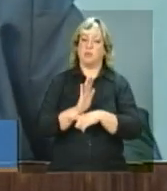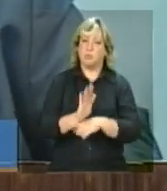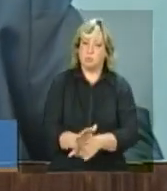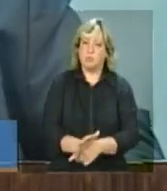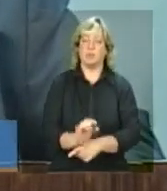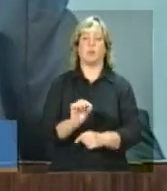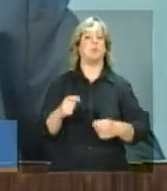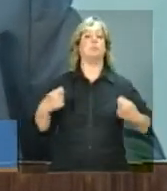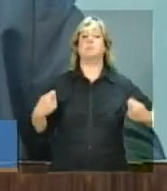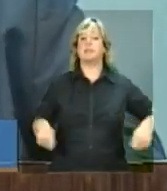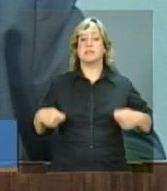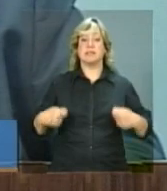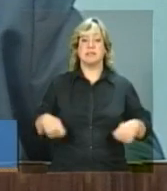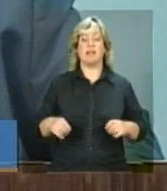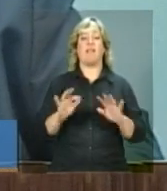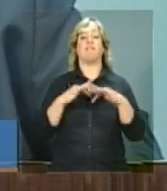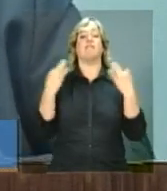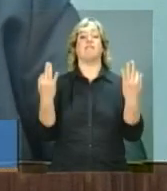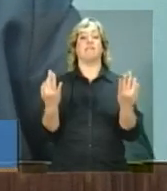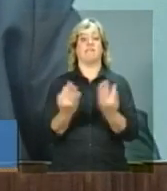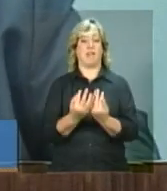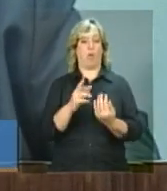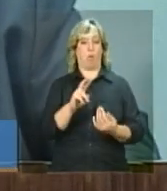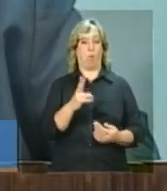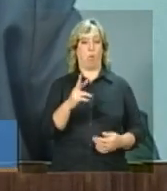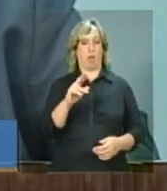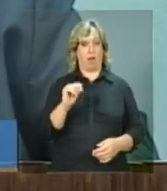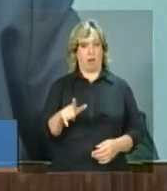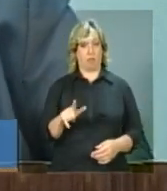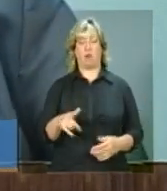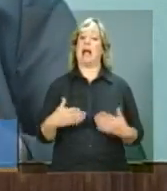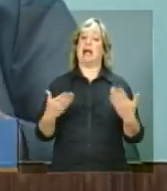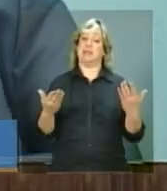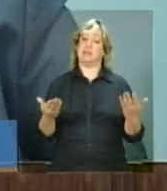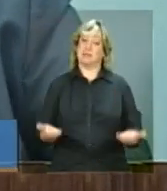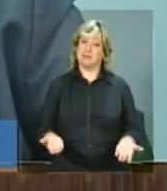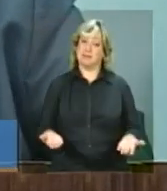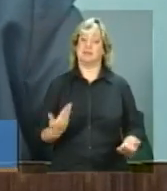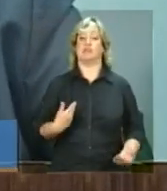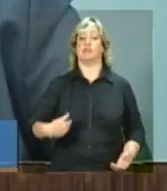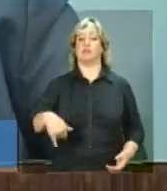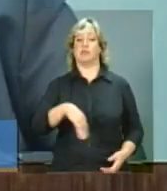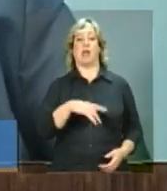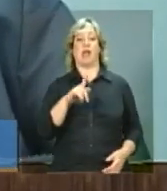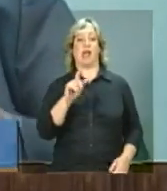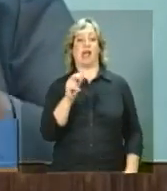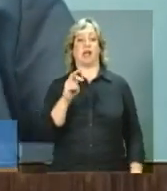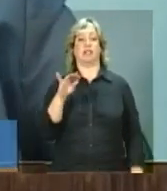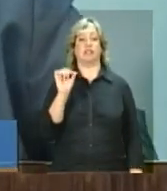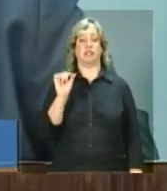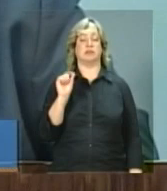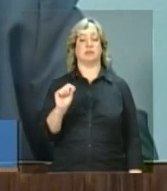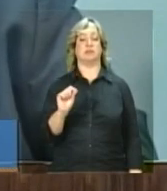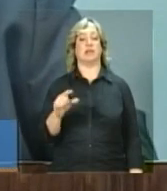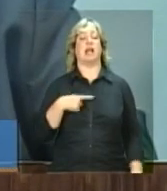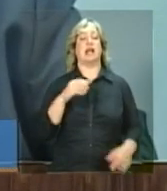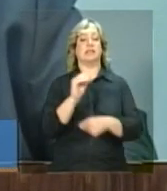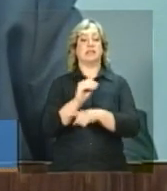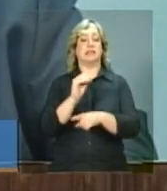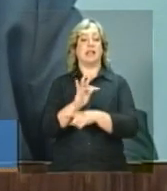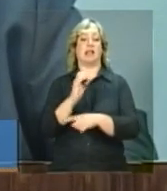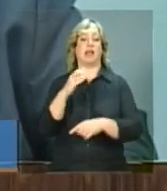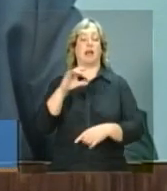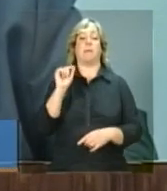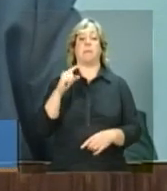das necessidades das famílias rurais. E nessa perspectiva que nós vamos garantir assistência técnica, as primeiras 10 mil